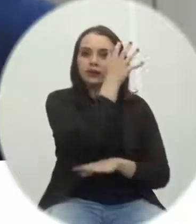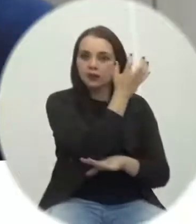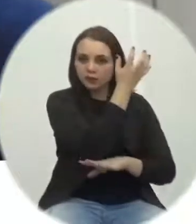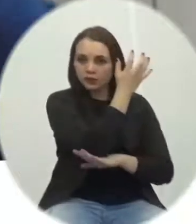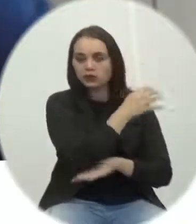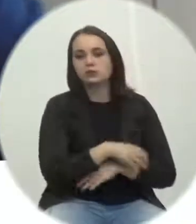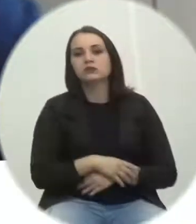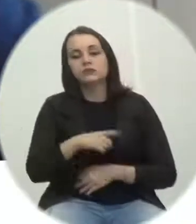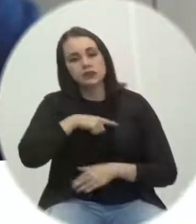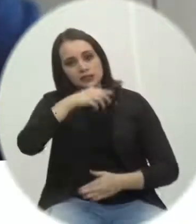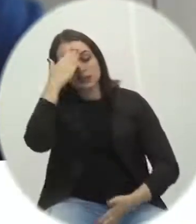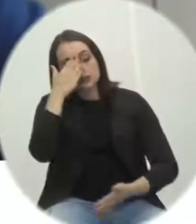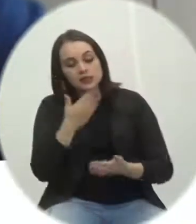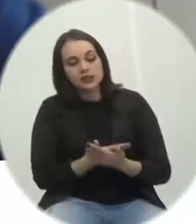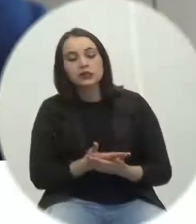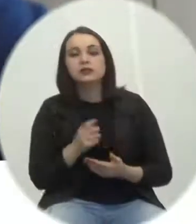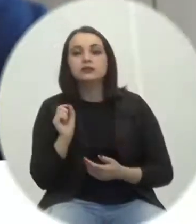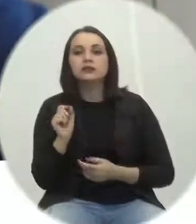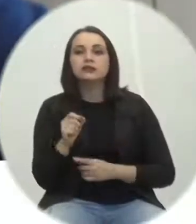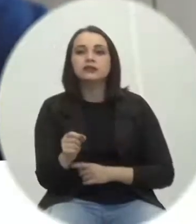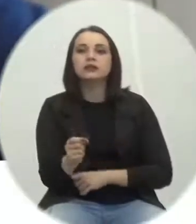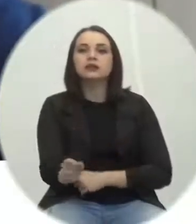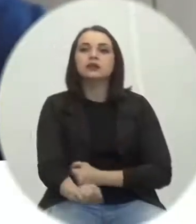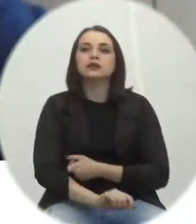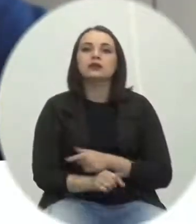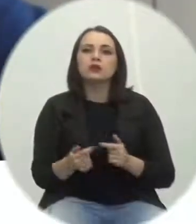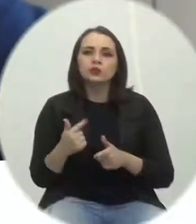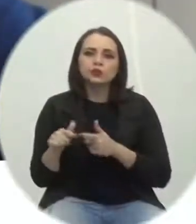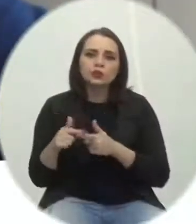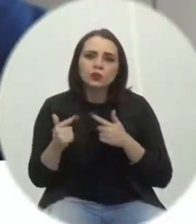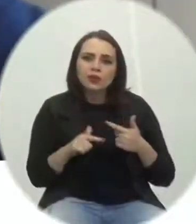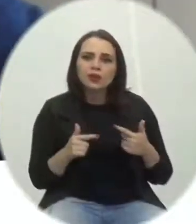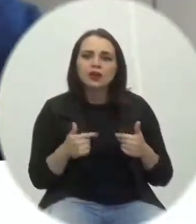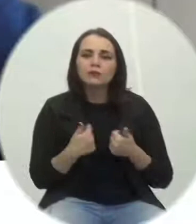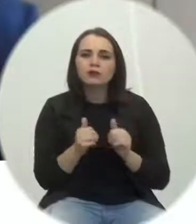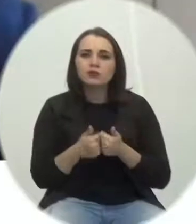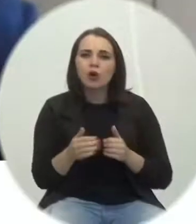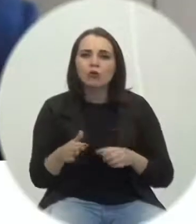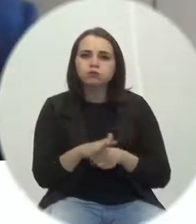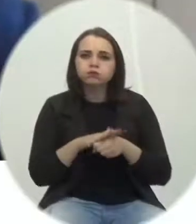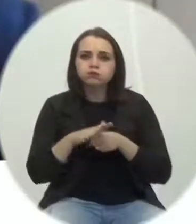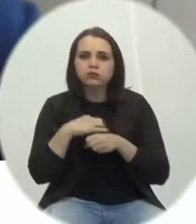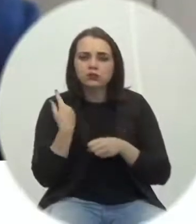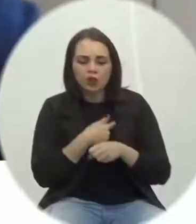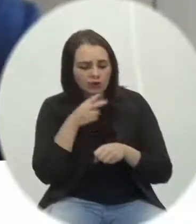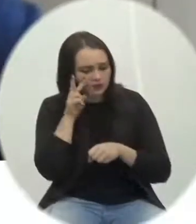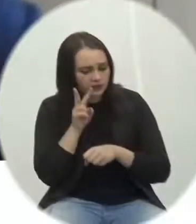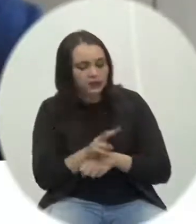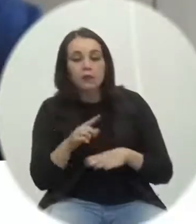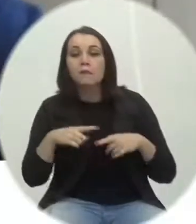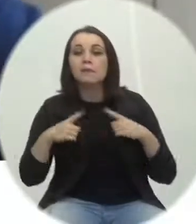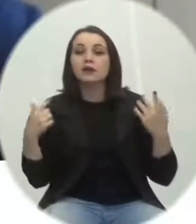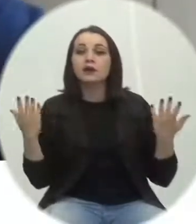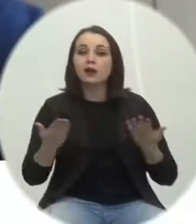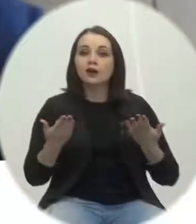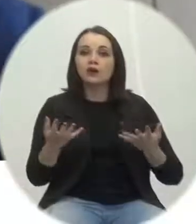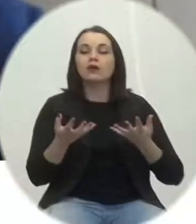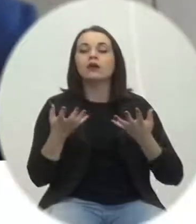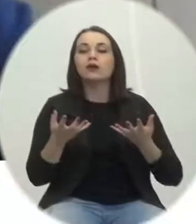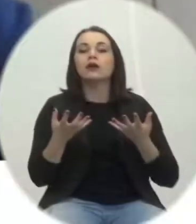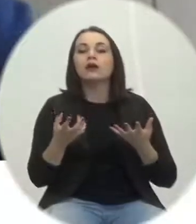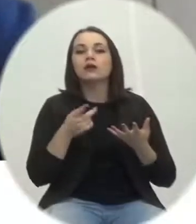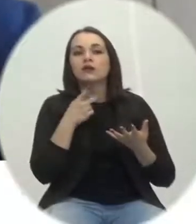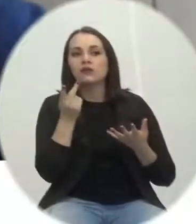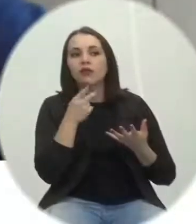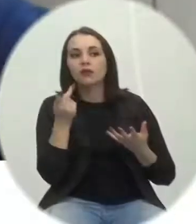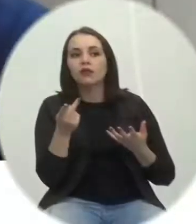Realmente certificar desse problema aí de, estão falando de superlotação. Mas hoje eu gostaria de contar um